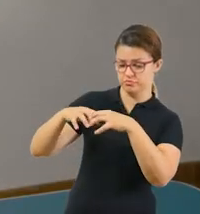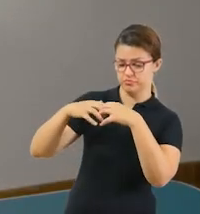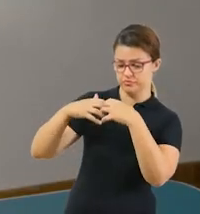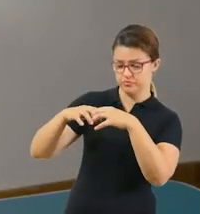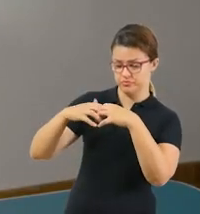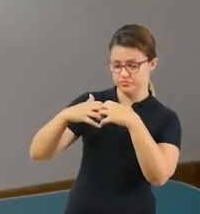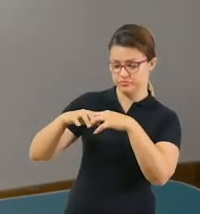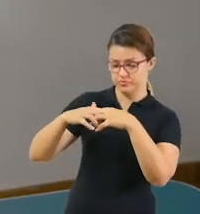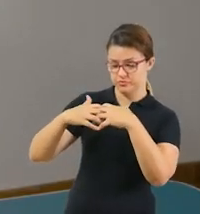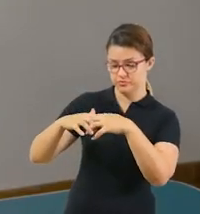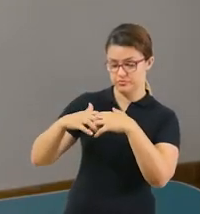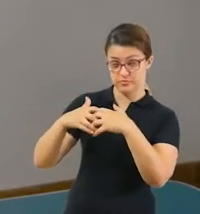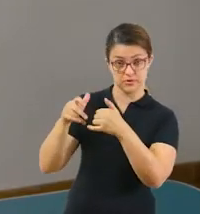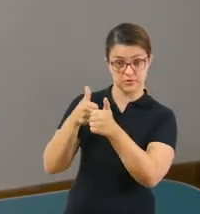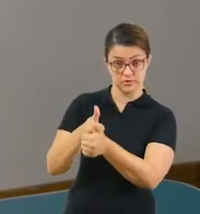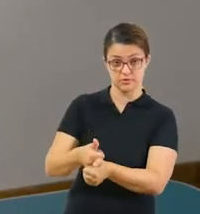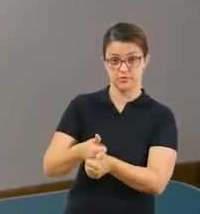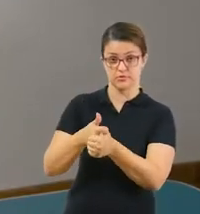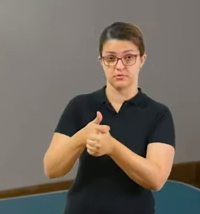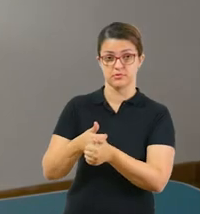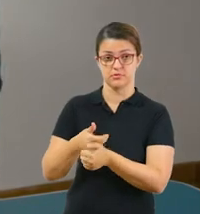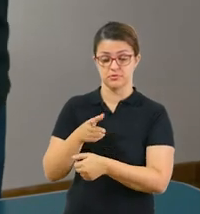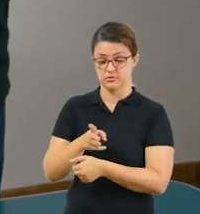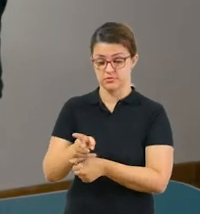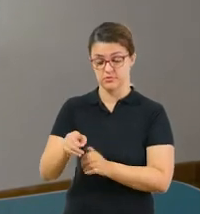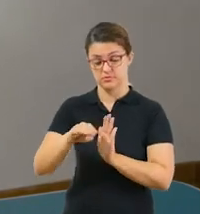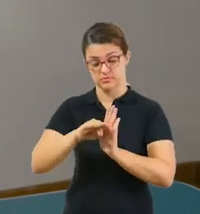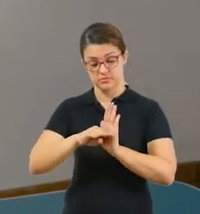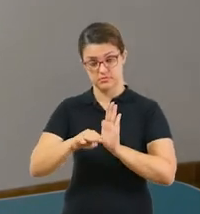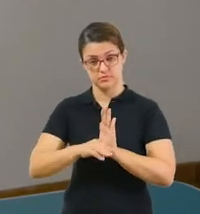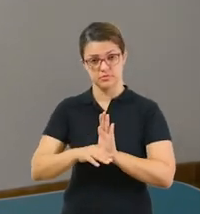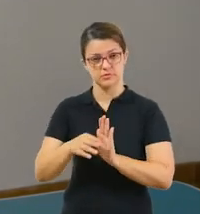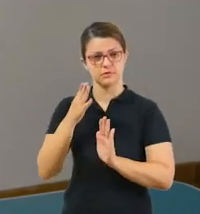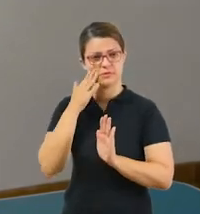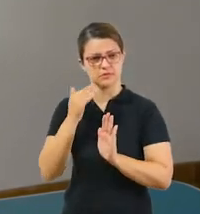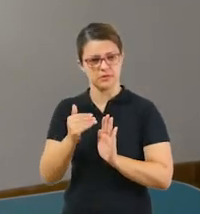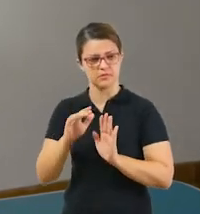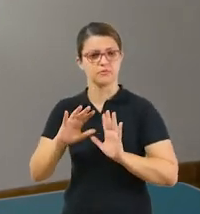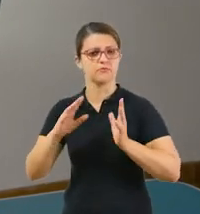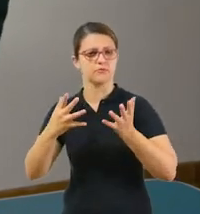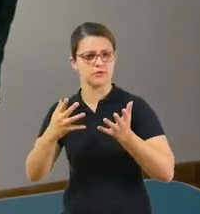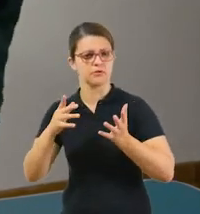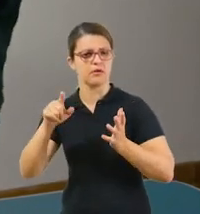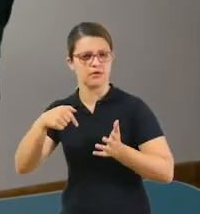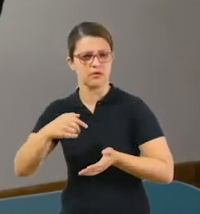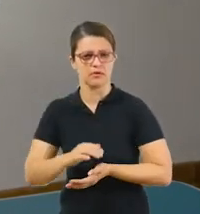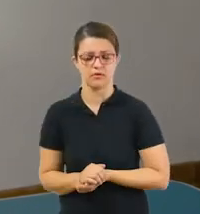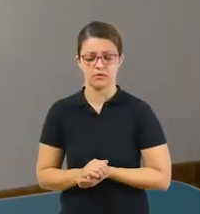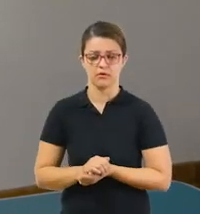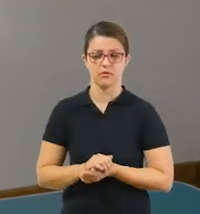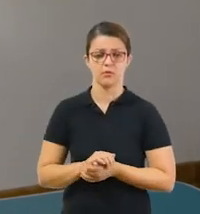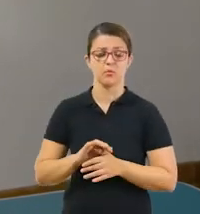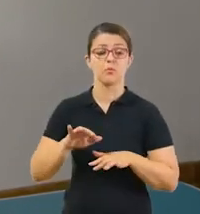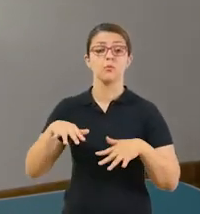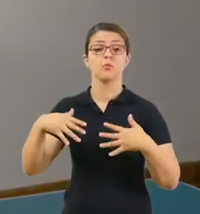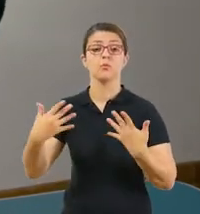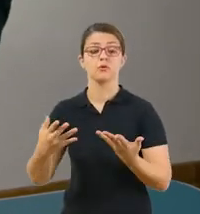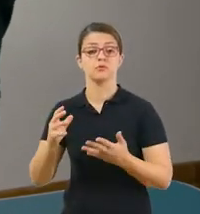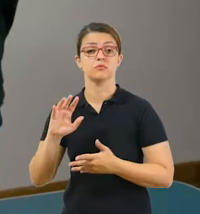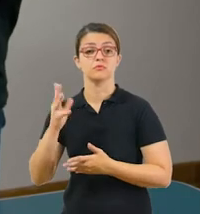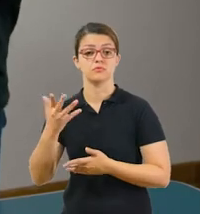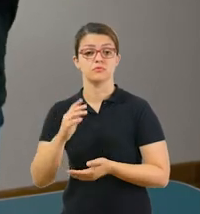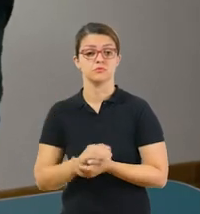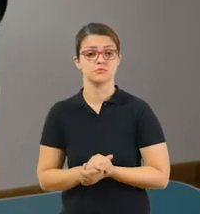raciocínio para poder seguir nas próximas atividades. Então elas são, você sabe que festa é esta? Quando ela acontece,